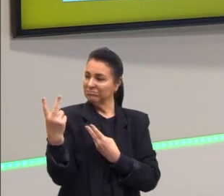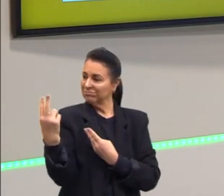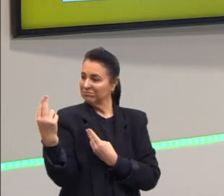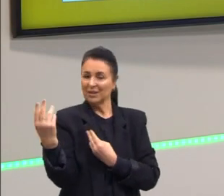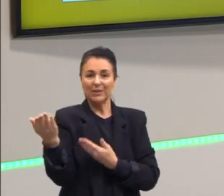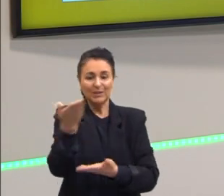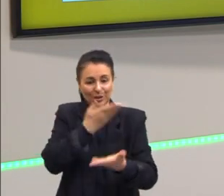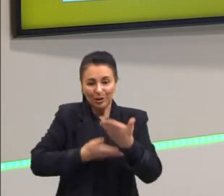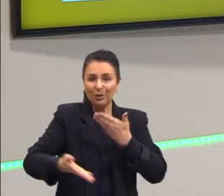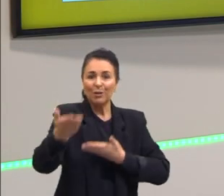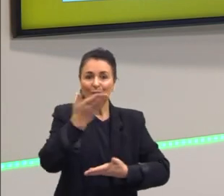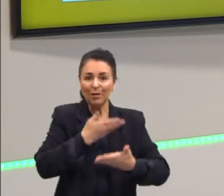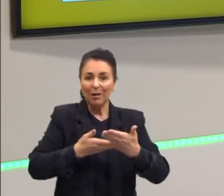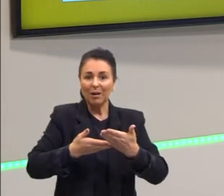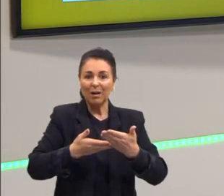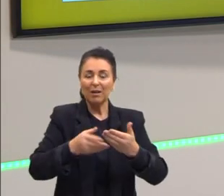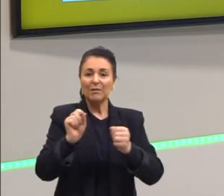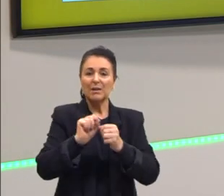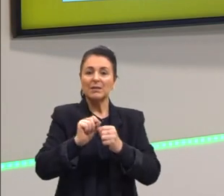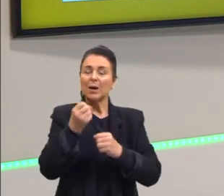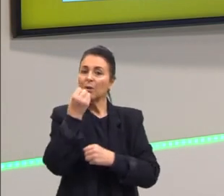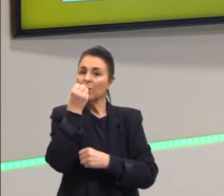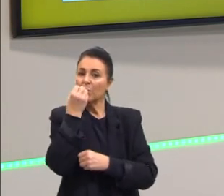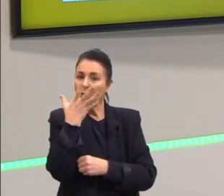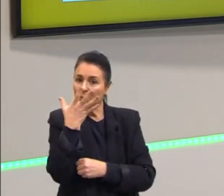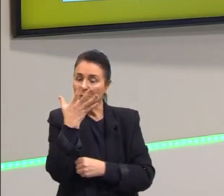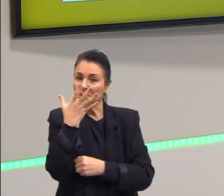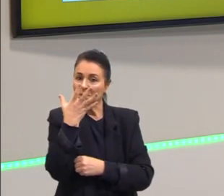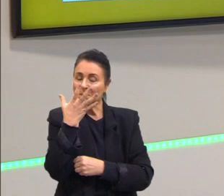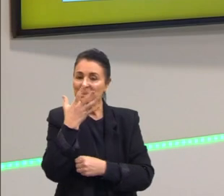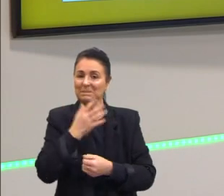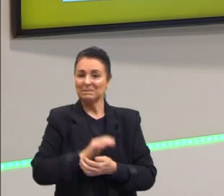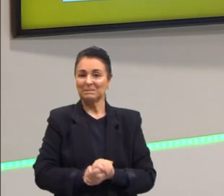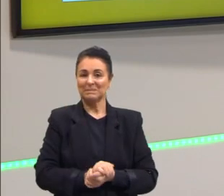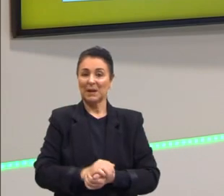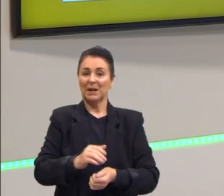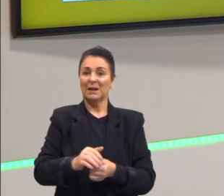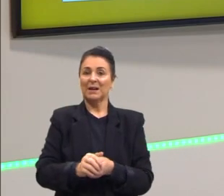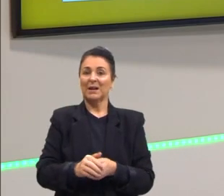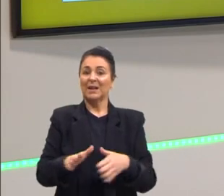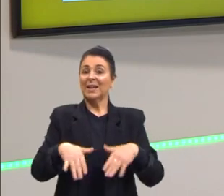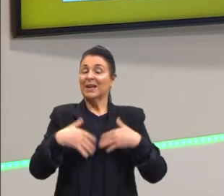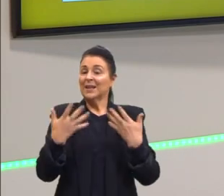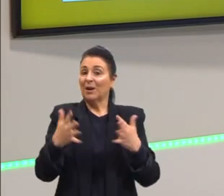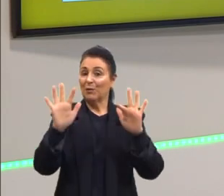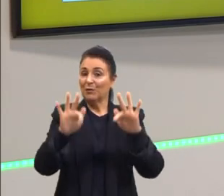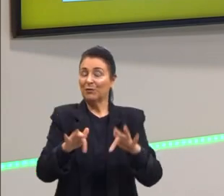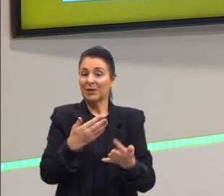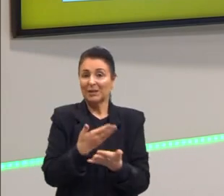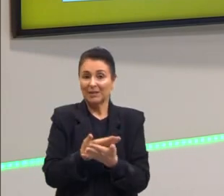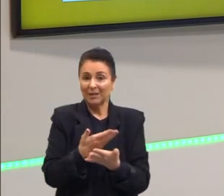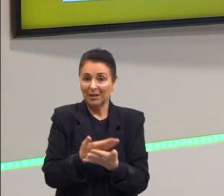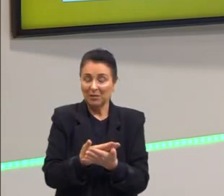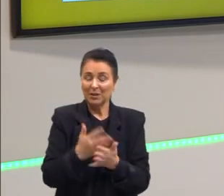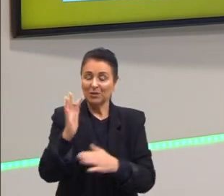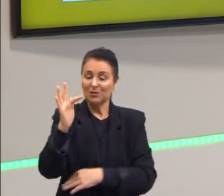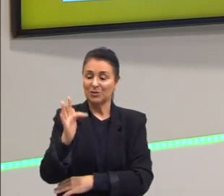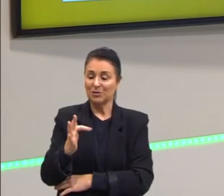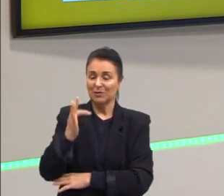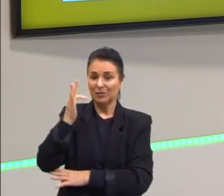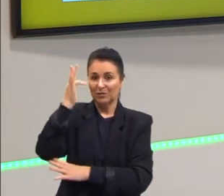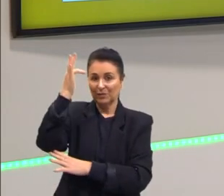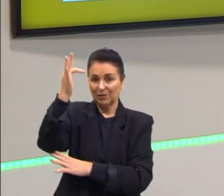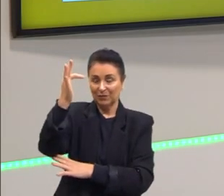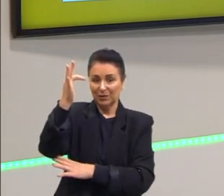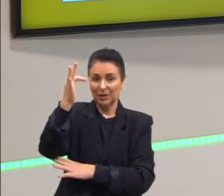fazer esse desvio aos capitões nazistas. Assim, eu encerro minha aula de filosofia de hoje.